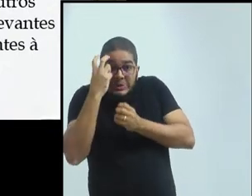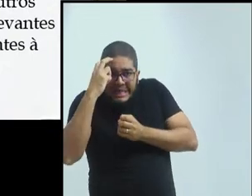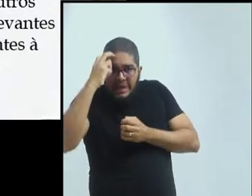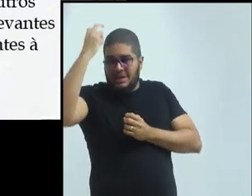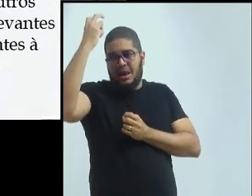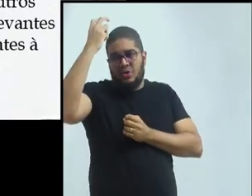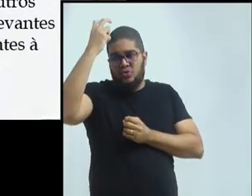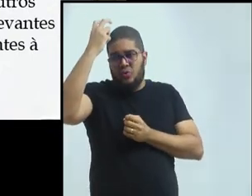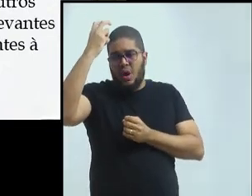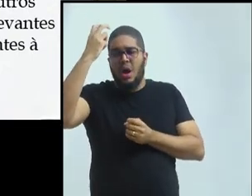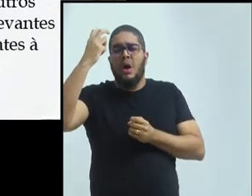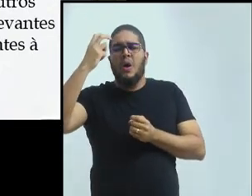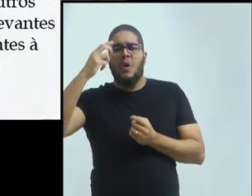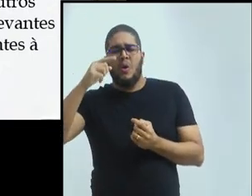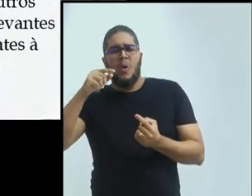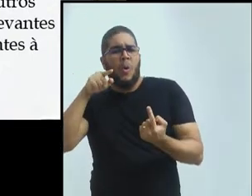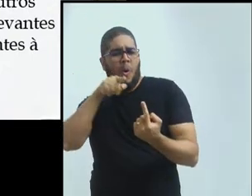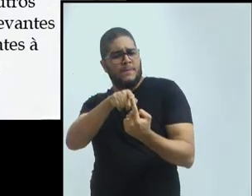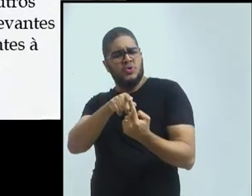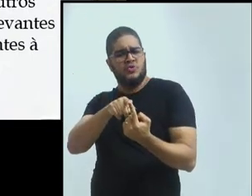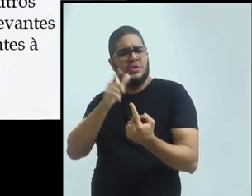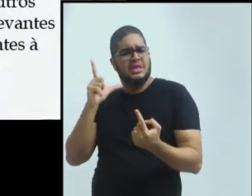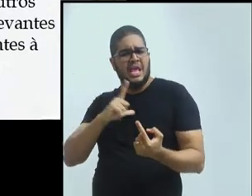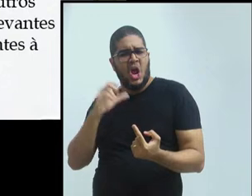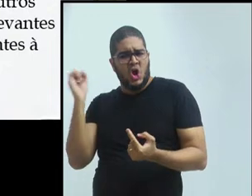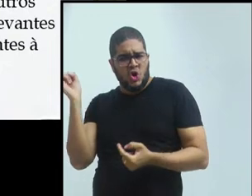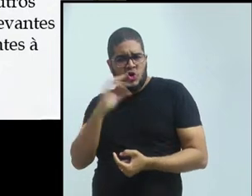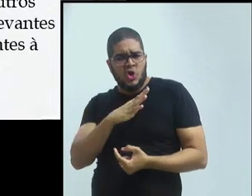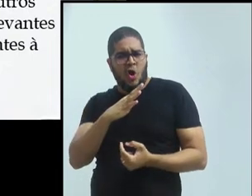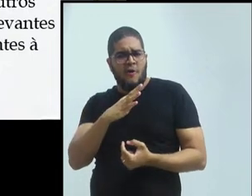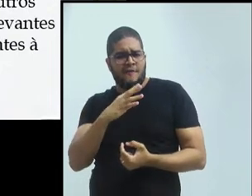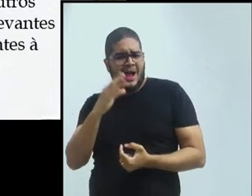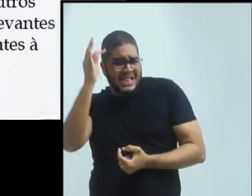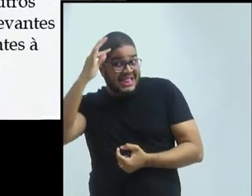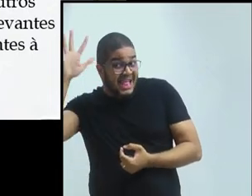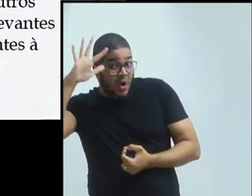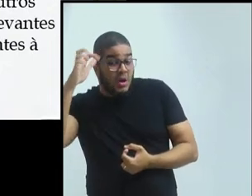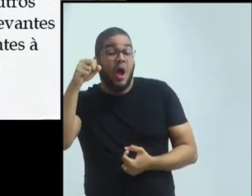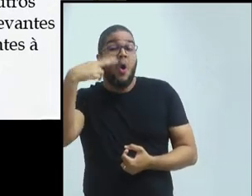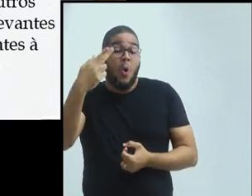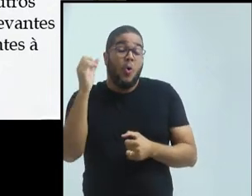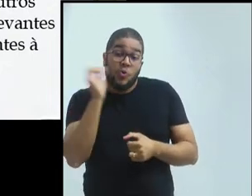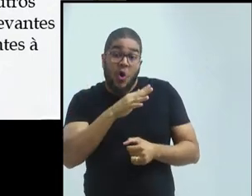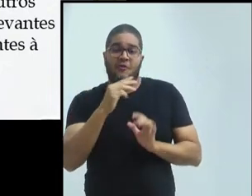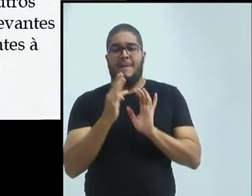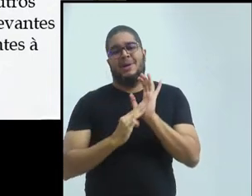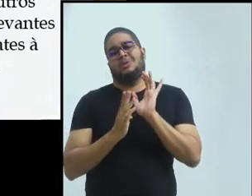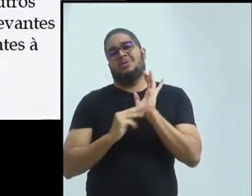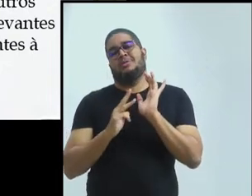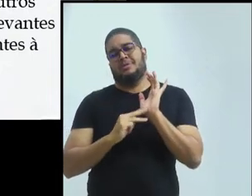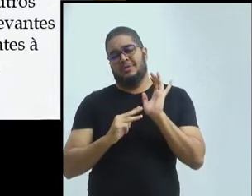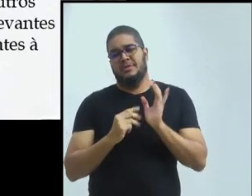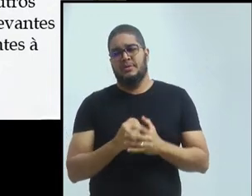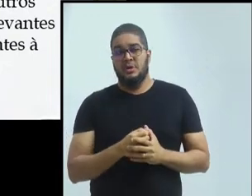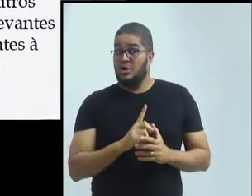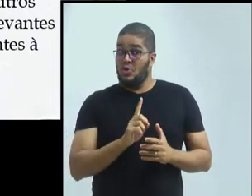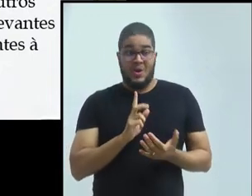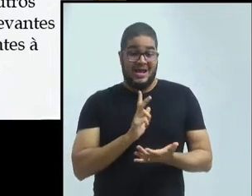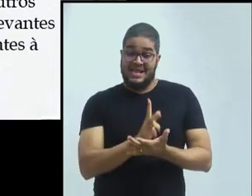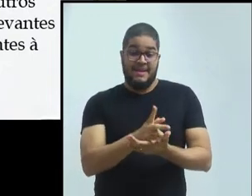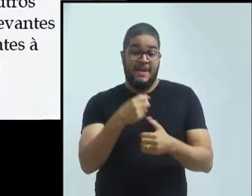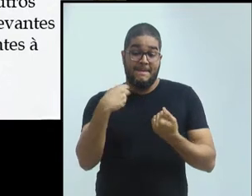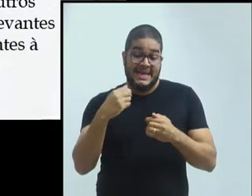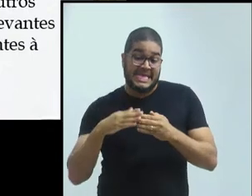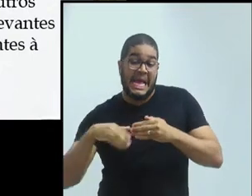arranjos teóricos ou metodológicos, então, nem sempre você precisa sair, mas,